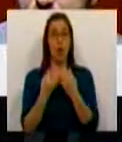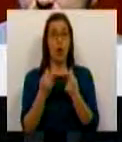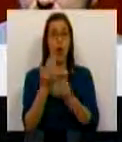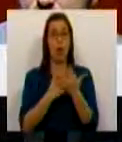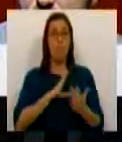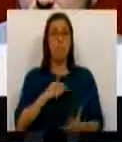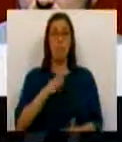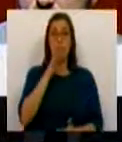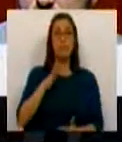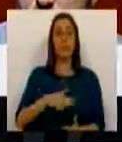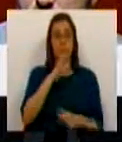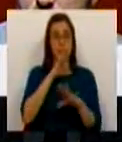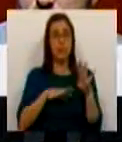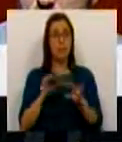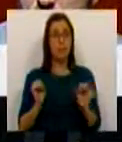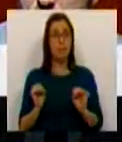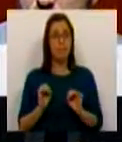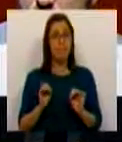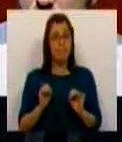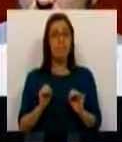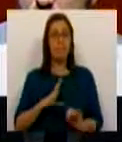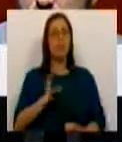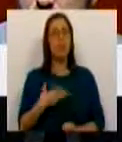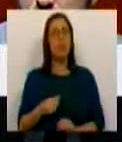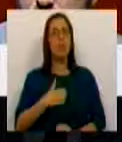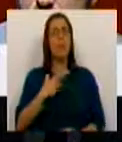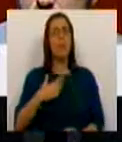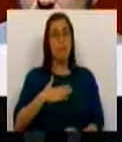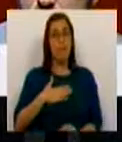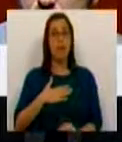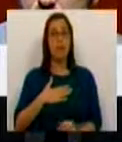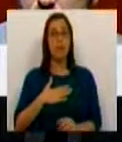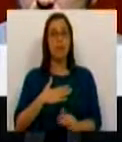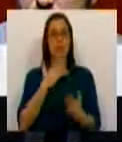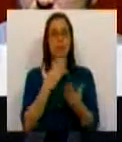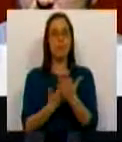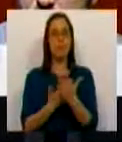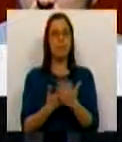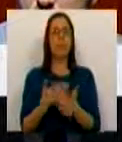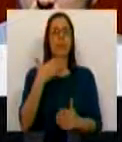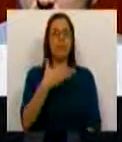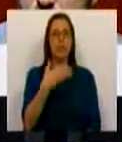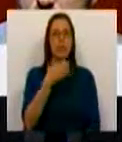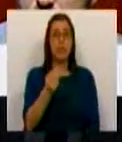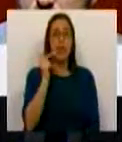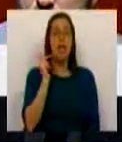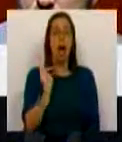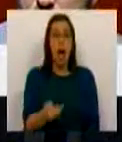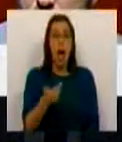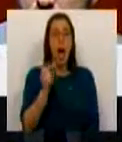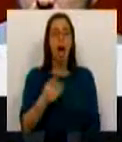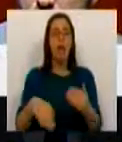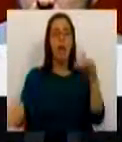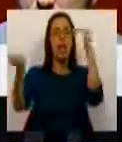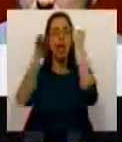Mundial que, se nada for feito no mundo das empresas, levaremos 170 anos a